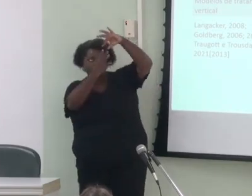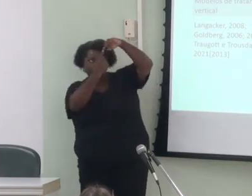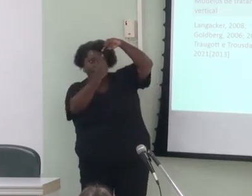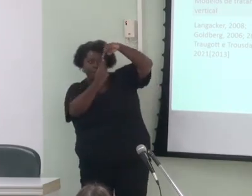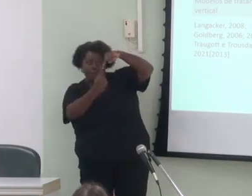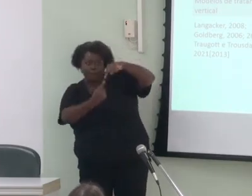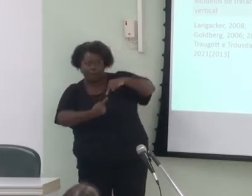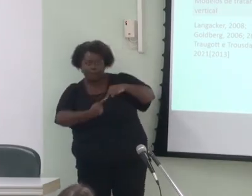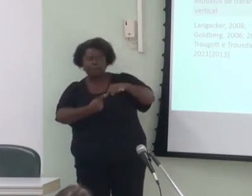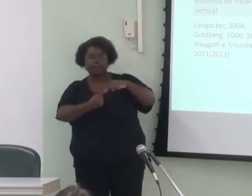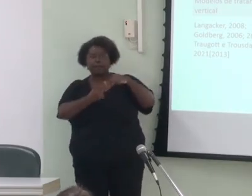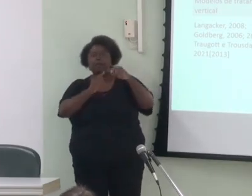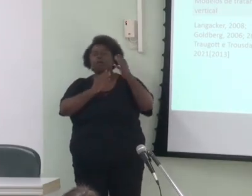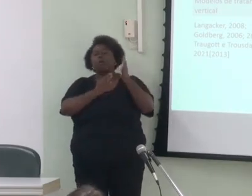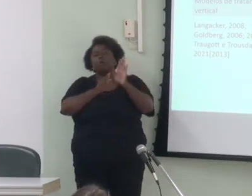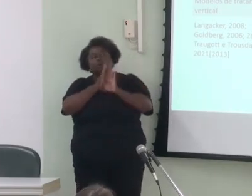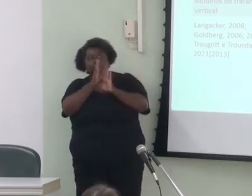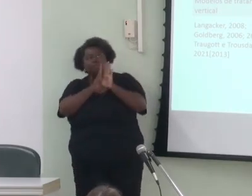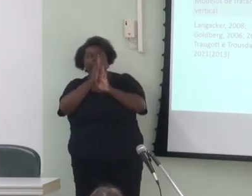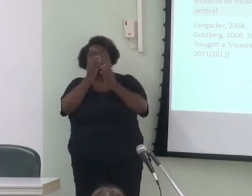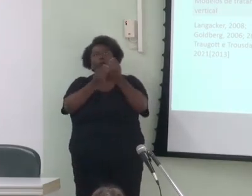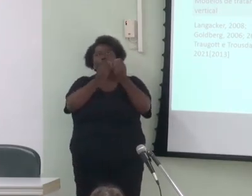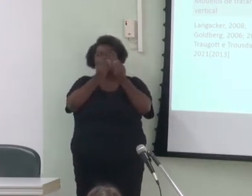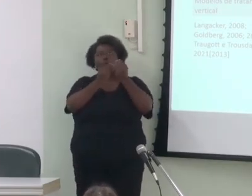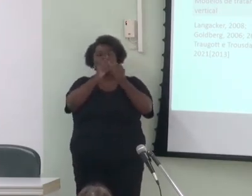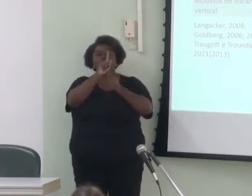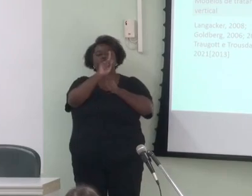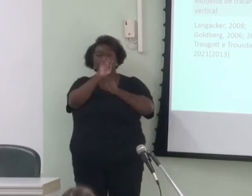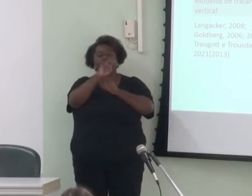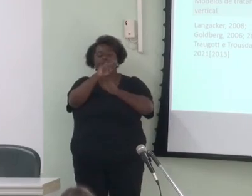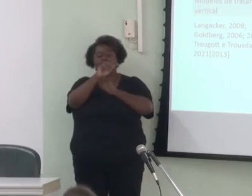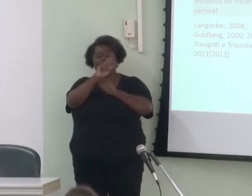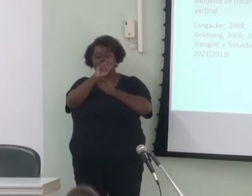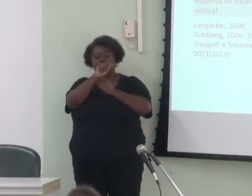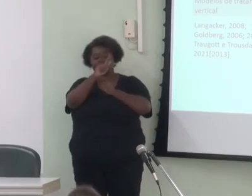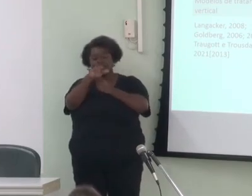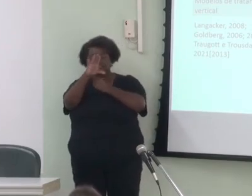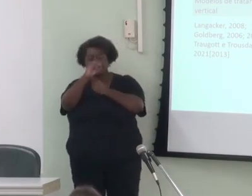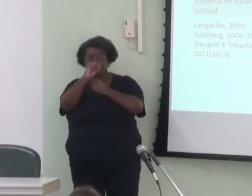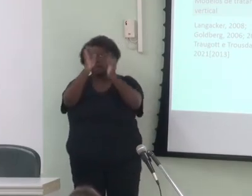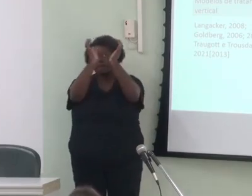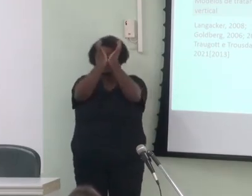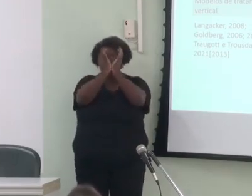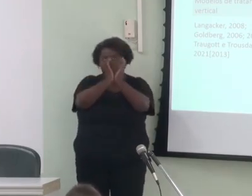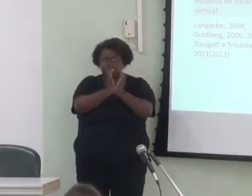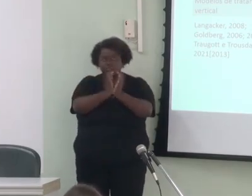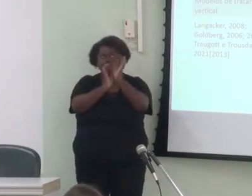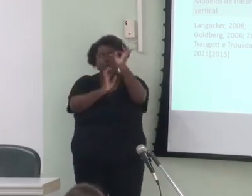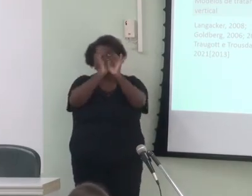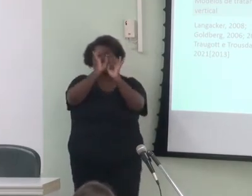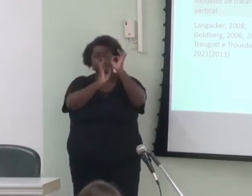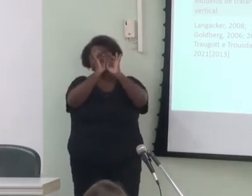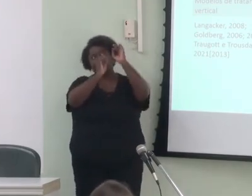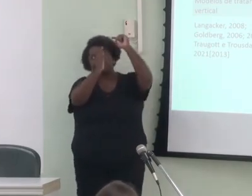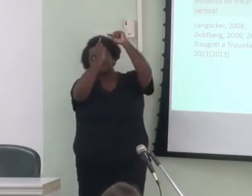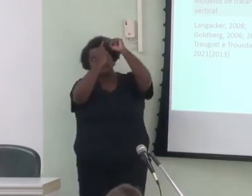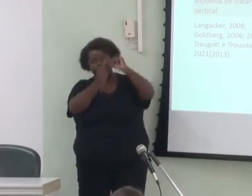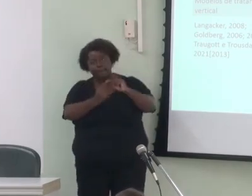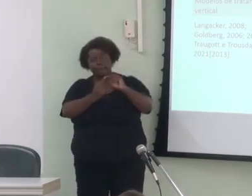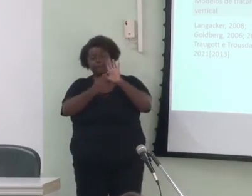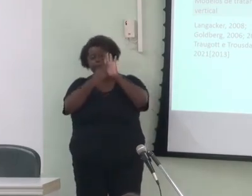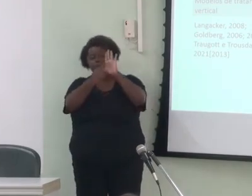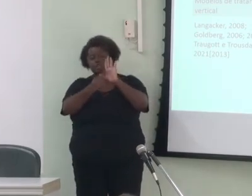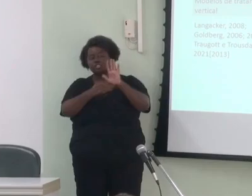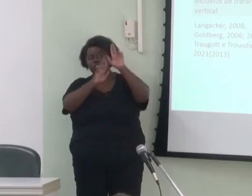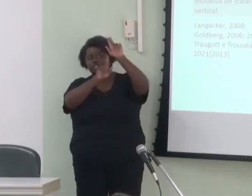habilidade cognitiva de generalização e categorização organizam construções numa rede taxonômica exibindo diferentes